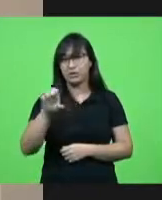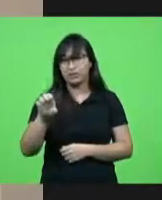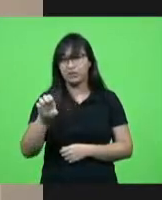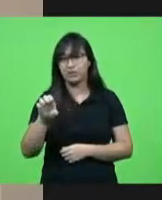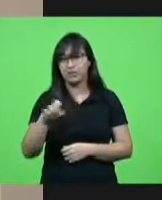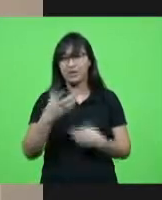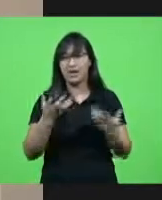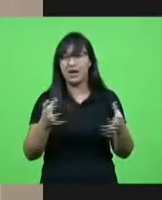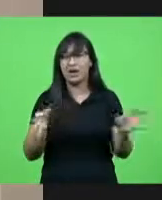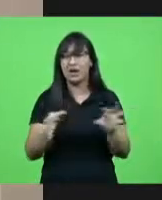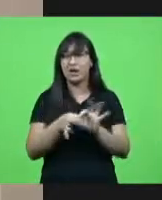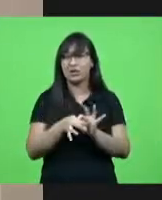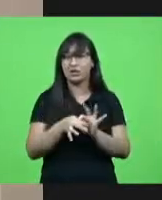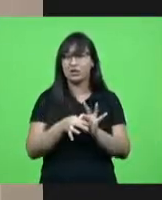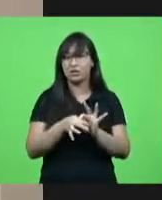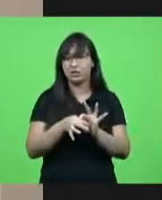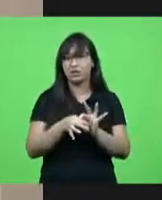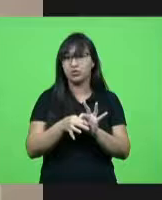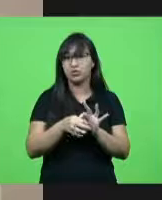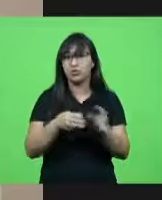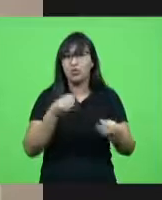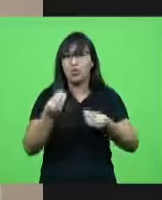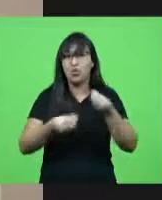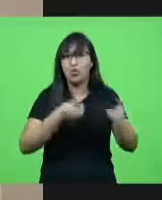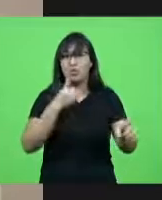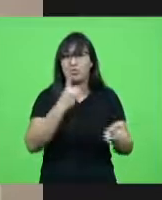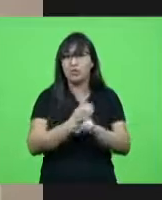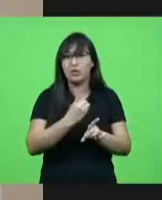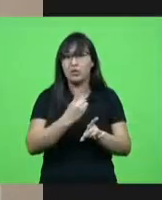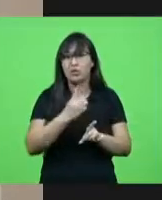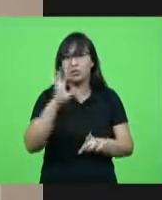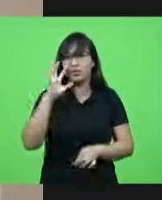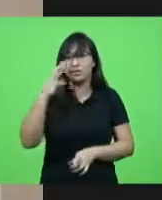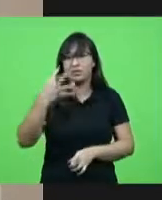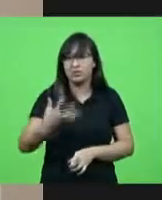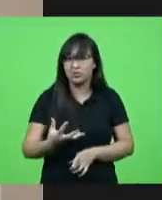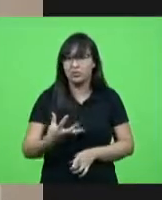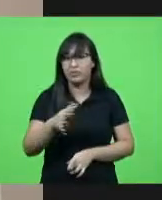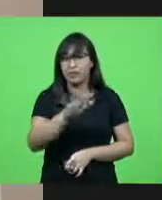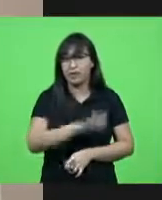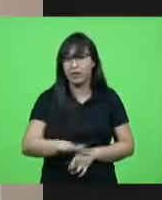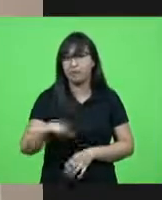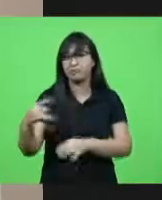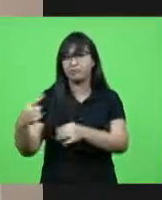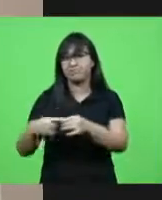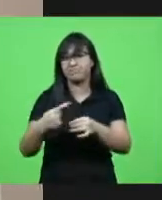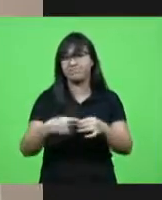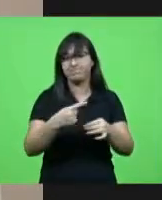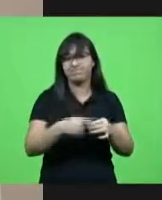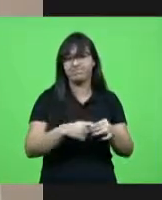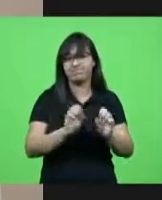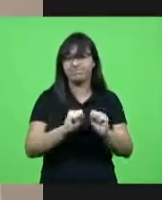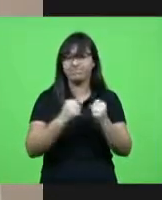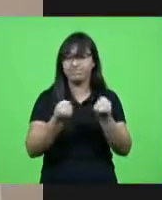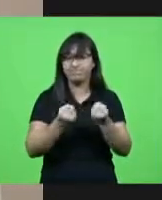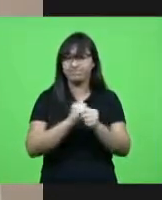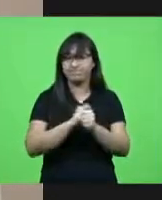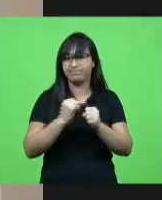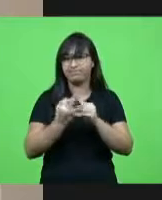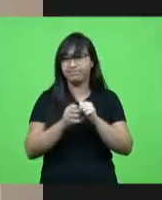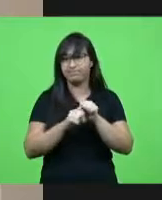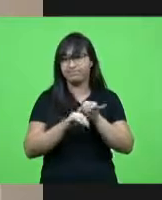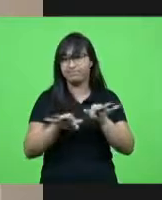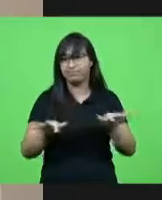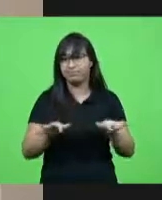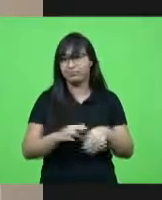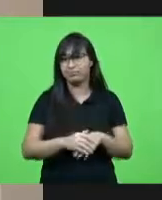buscar alternativas buscar saídas que sejam adequadas a cada região definir ações regionais de enfrentamento em Joinville